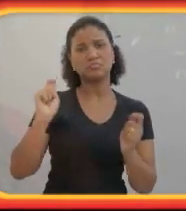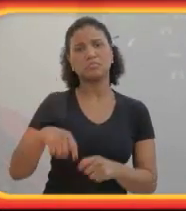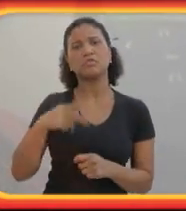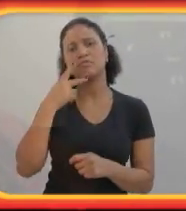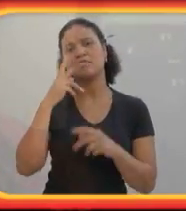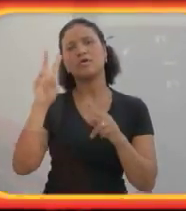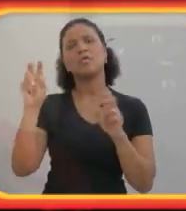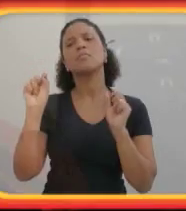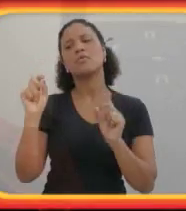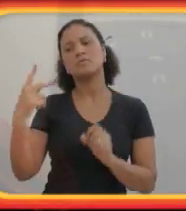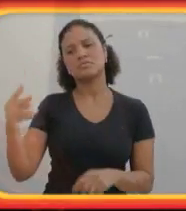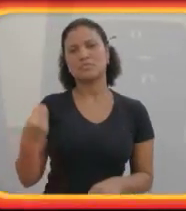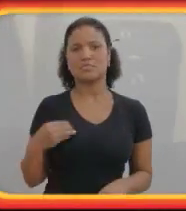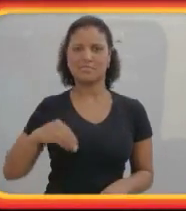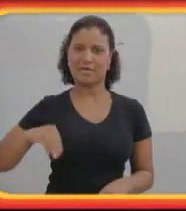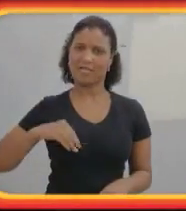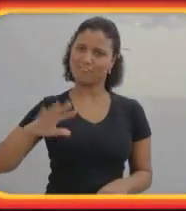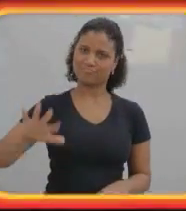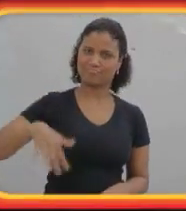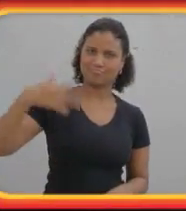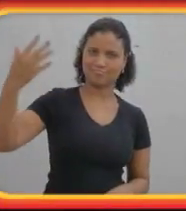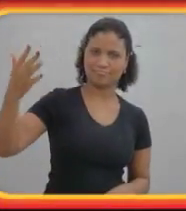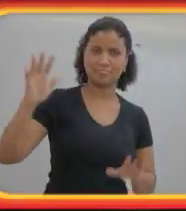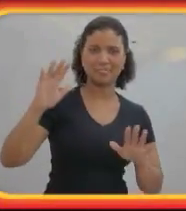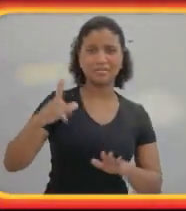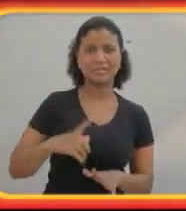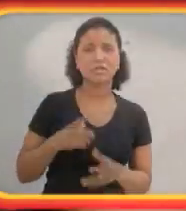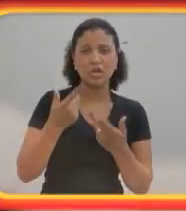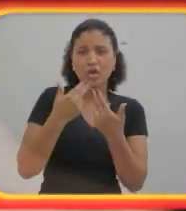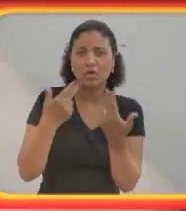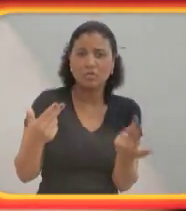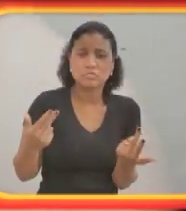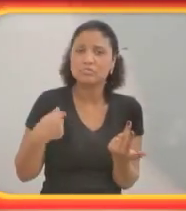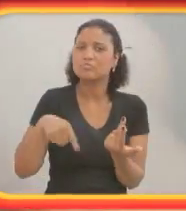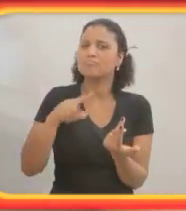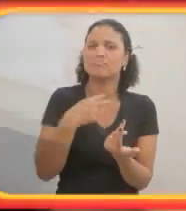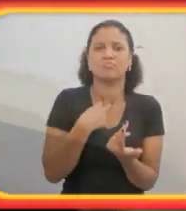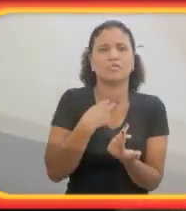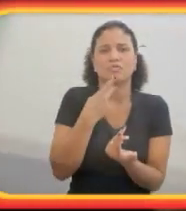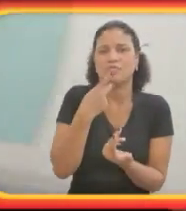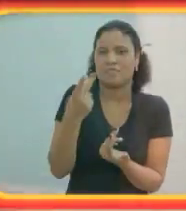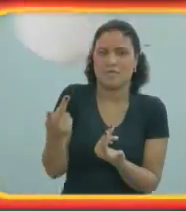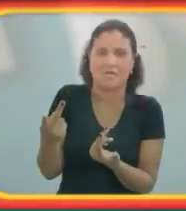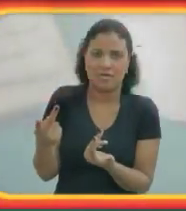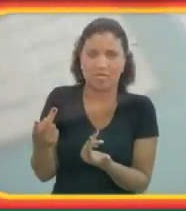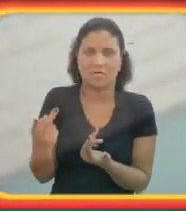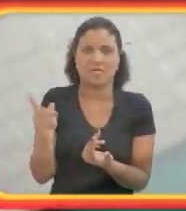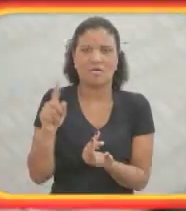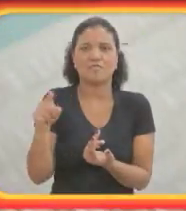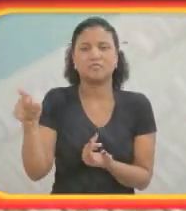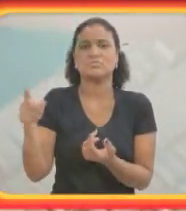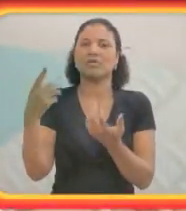salário, mas tem uma coisa da qual não podemos falar, que é de você assumir mais responsabilidade por pessoas.